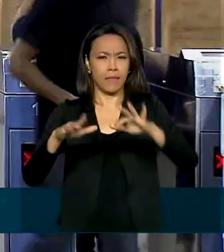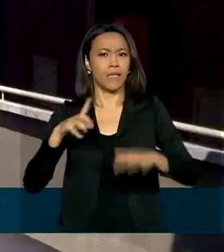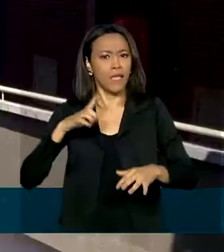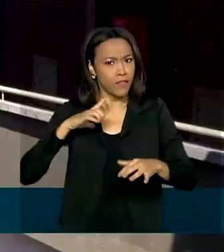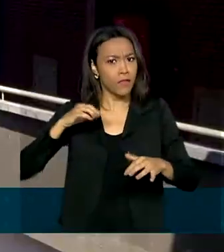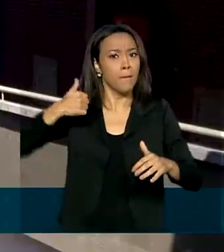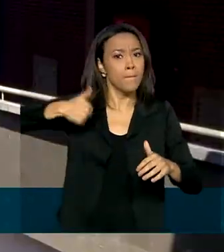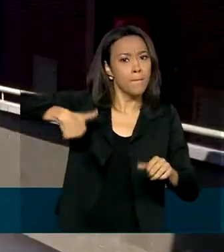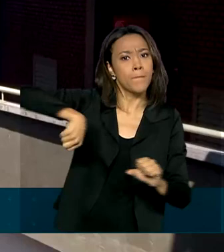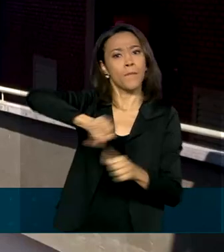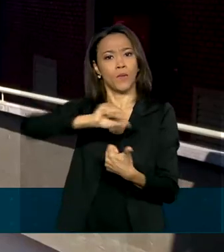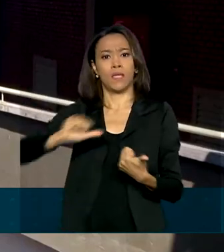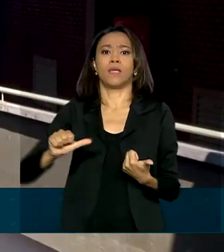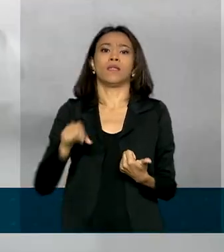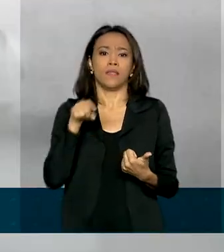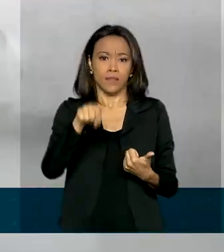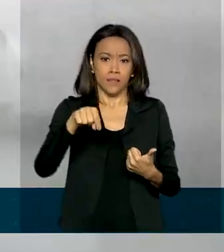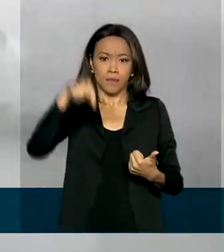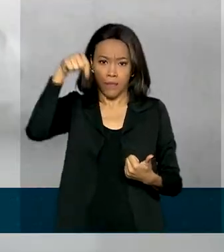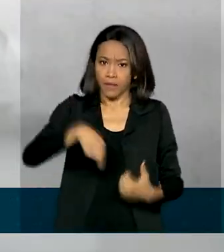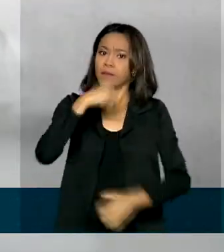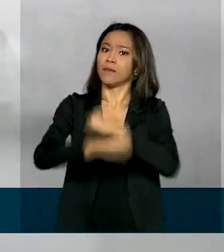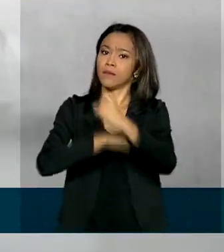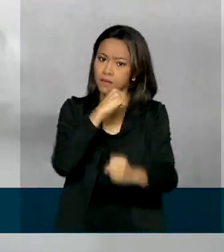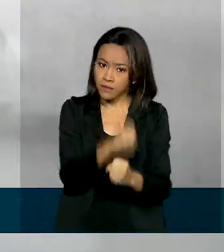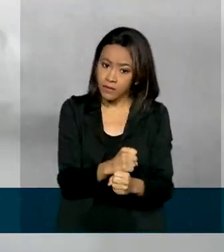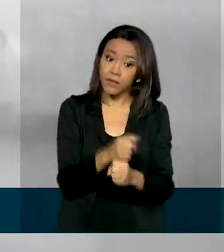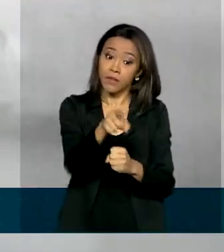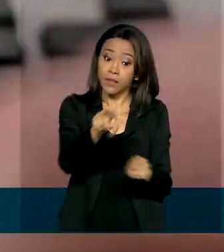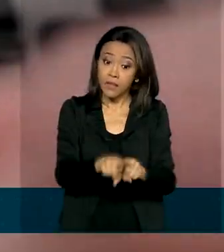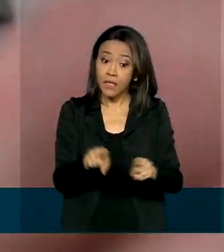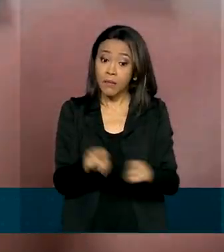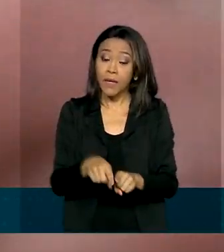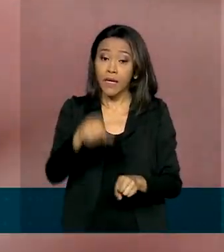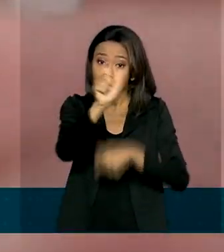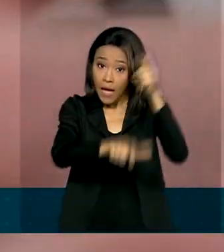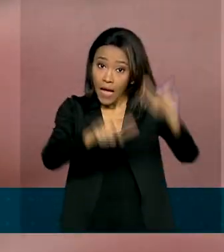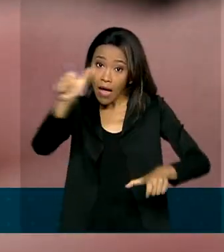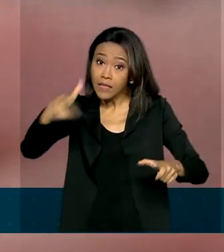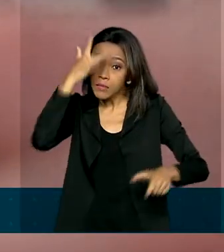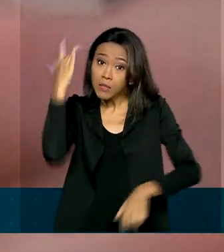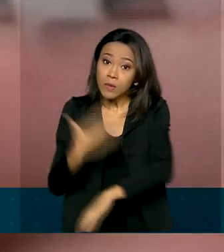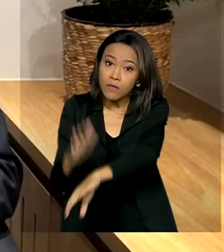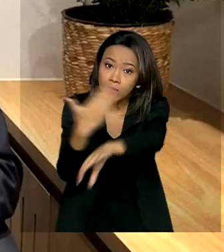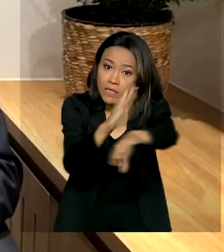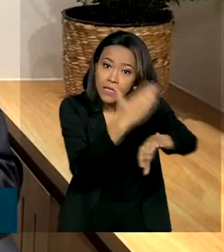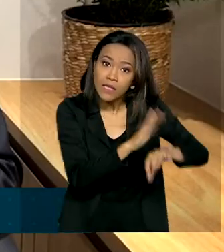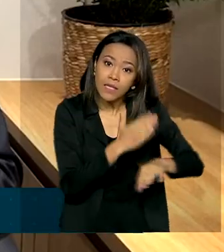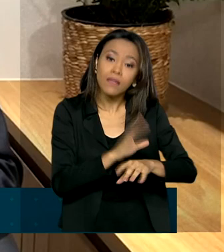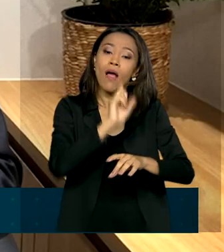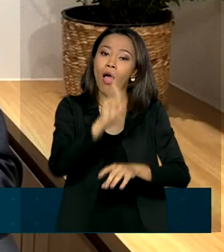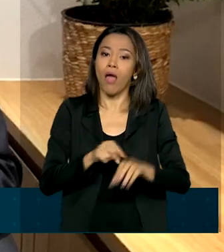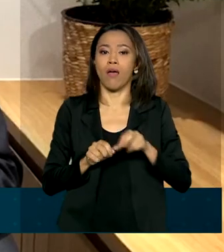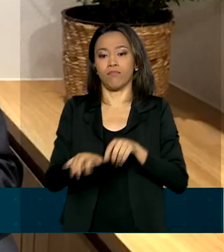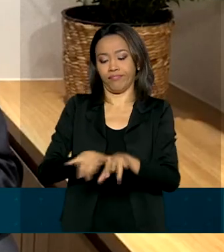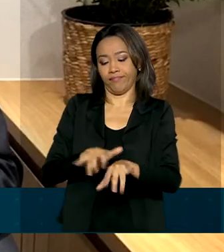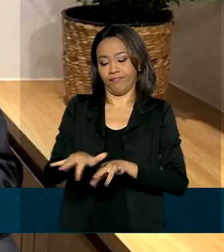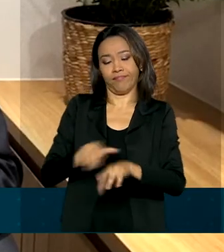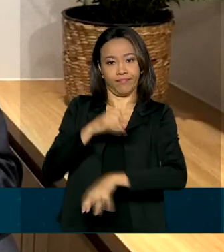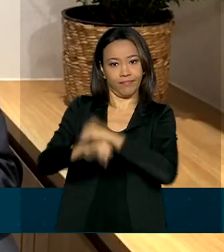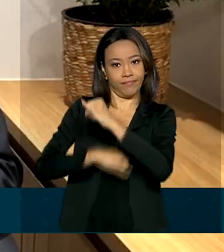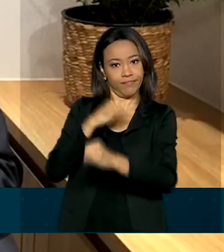mudanças a esta edição do Enem. E a capacitação dos colaboradores será toda virtual. Adotamos medidas